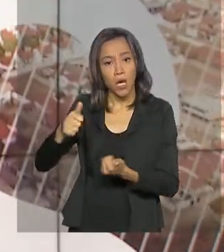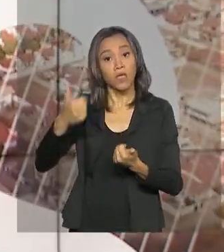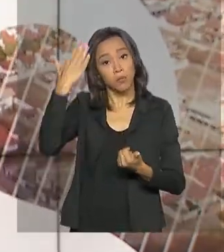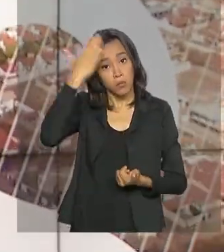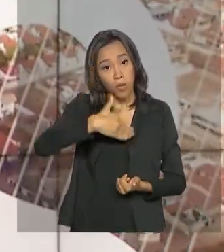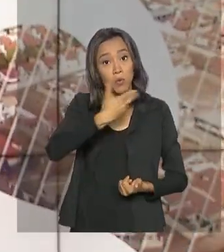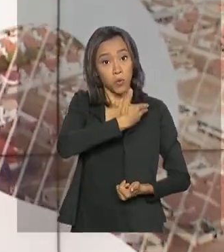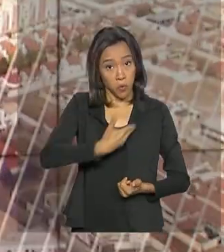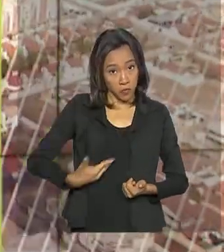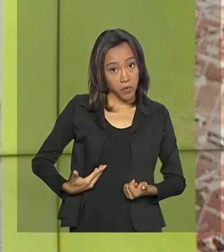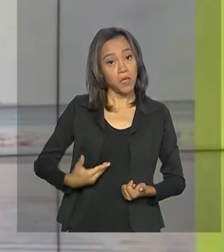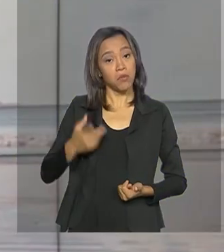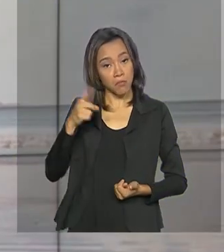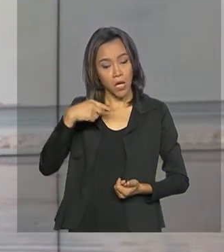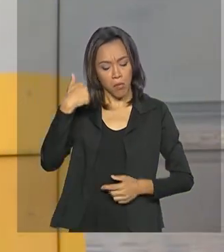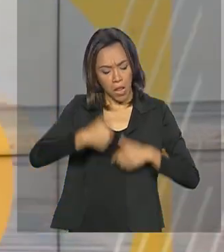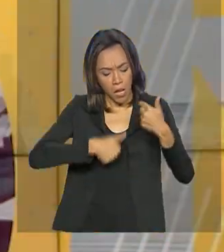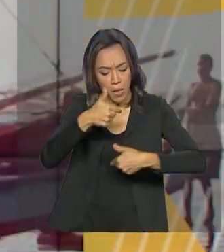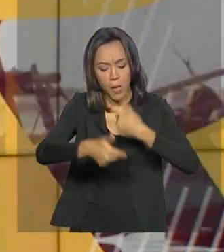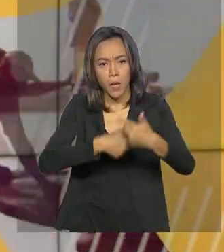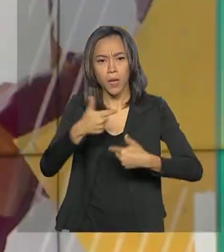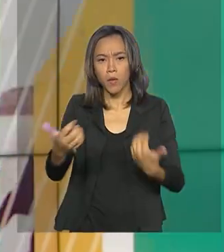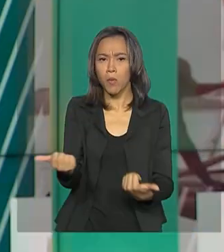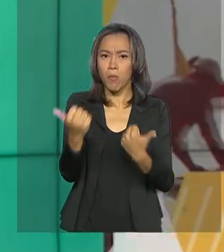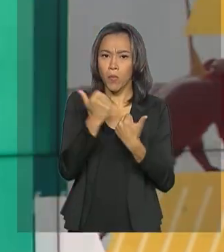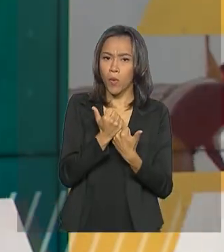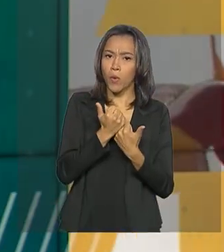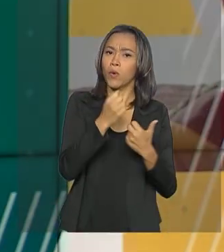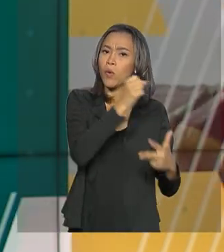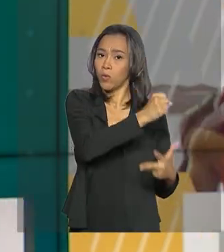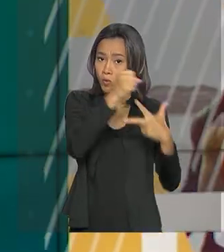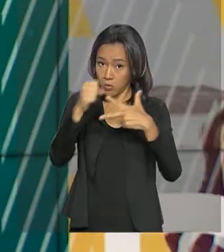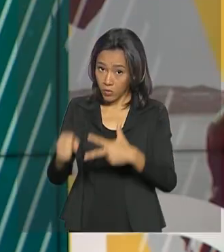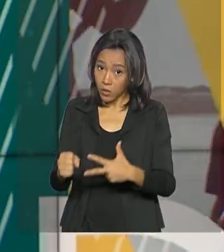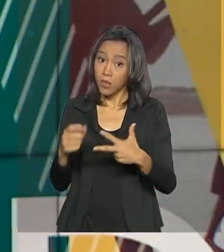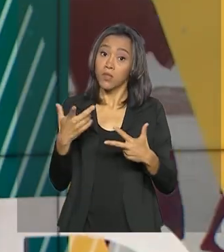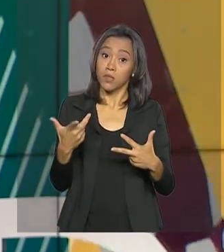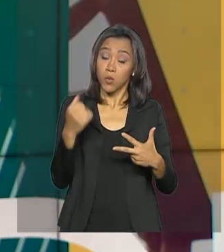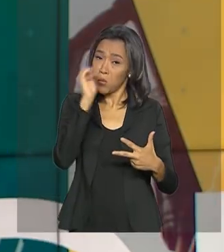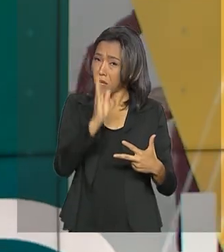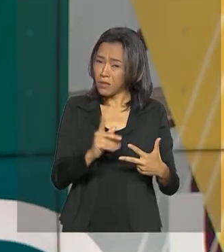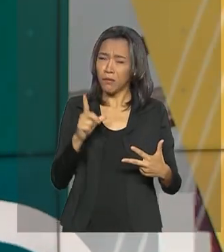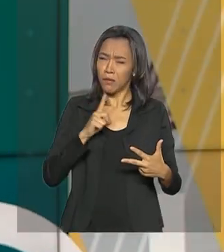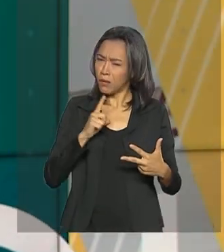dever de casa juntamente com outros poderes. Para o presidente, o Brasil tem tudo para avançar muito mais.